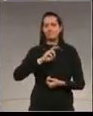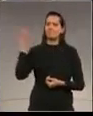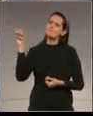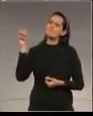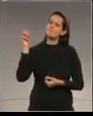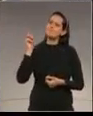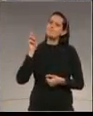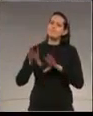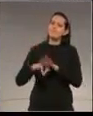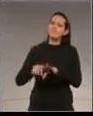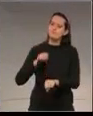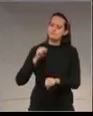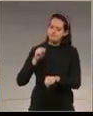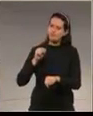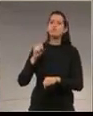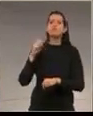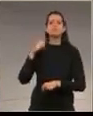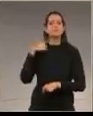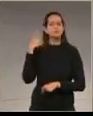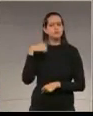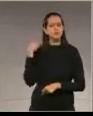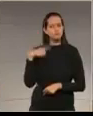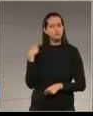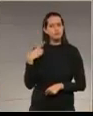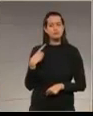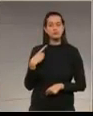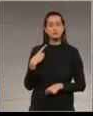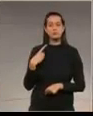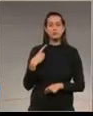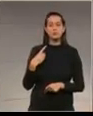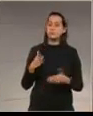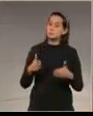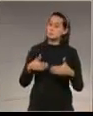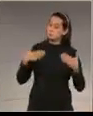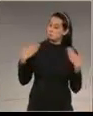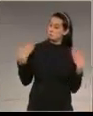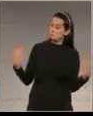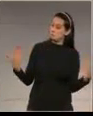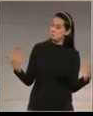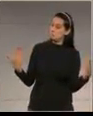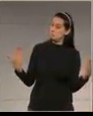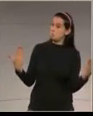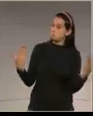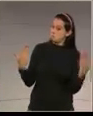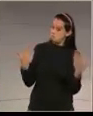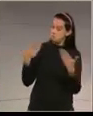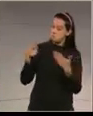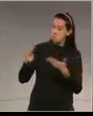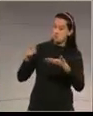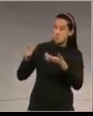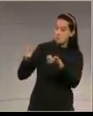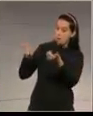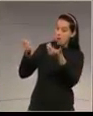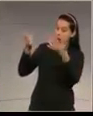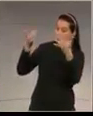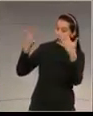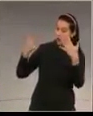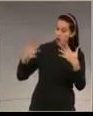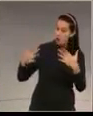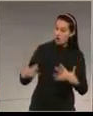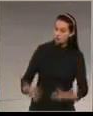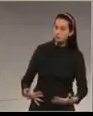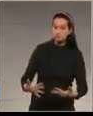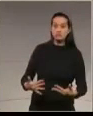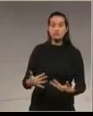excelência é, e me surpreende quando o senhor traz aqui um assunto que vai trazer dinheiro para os